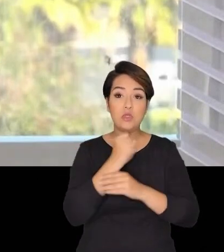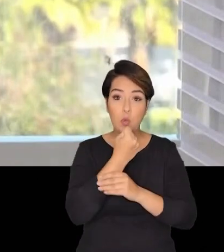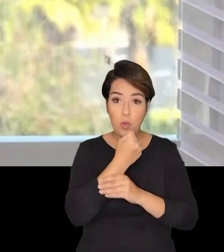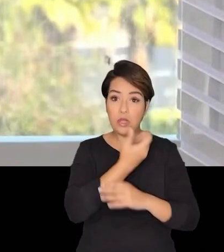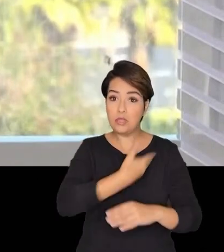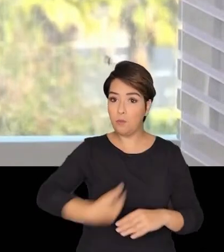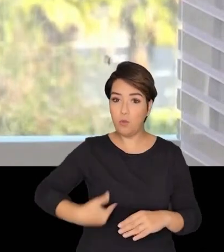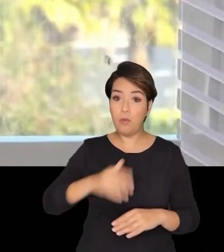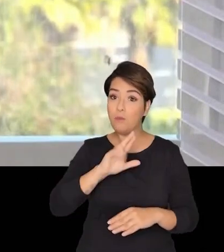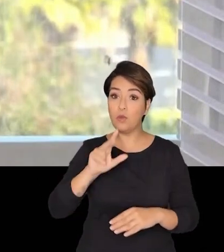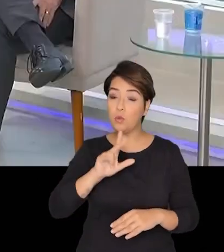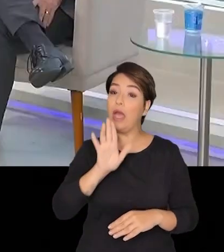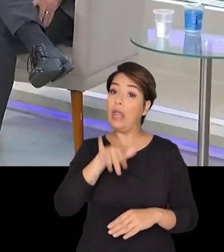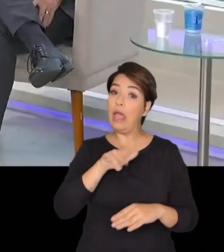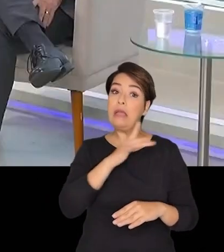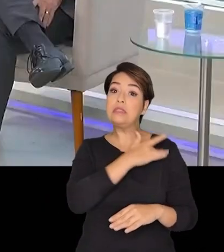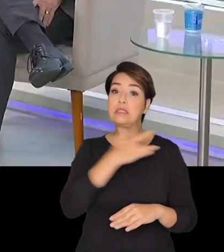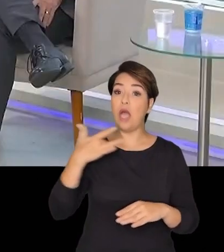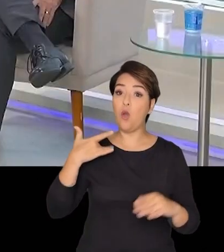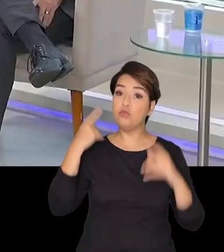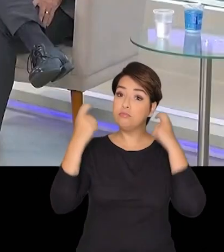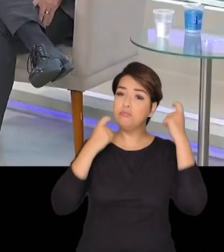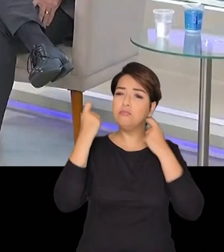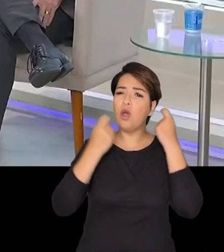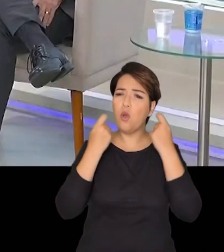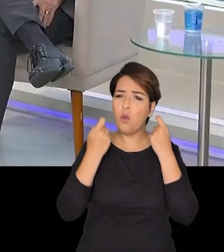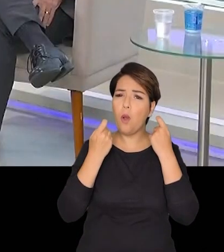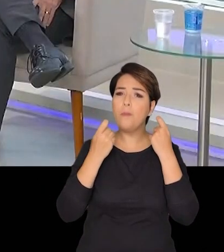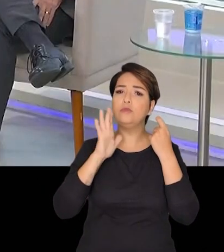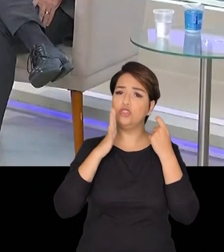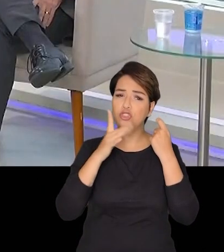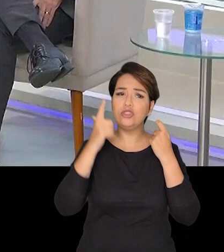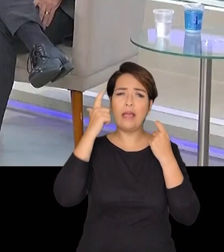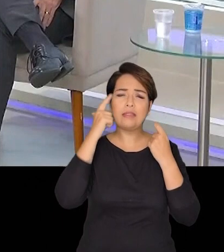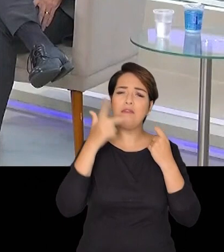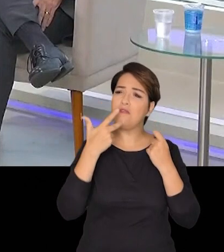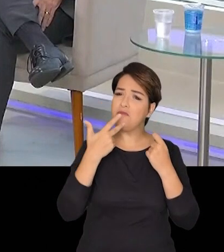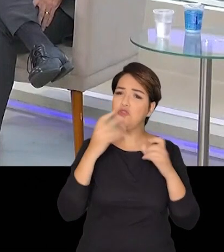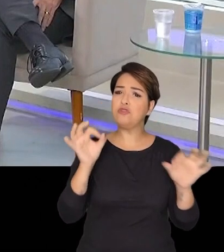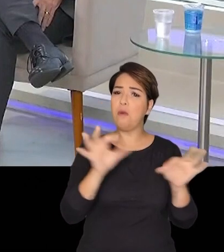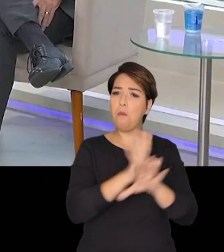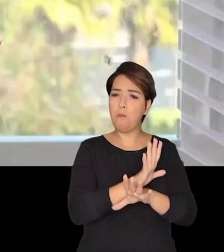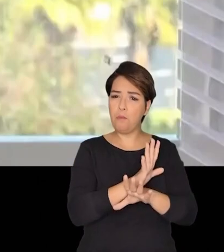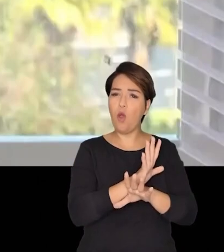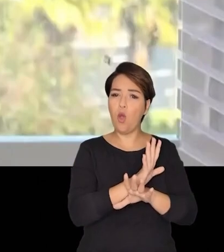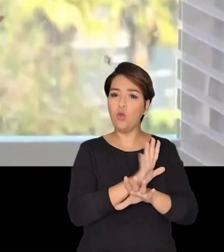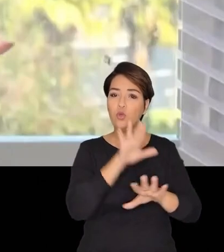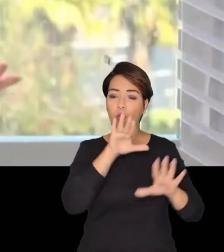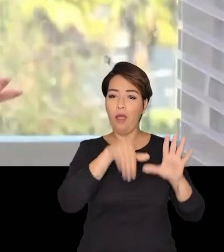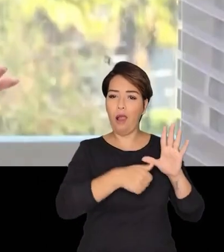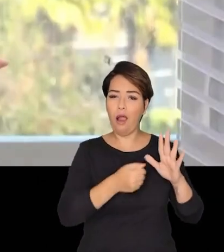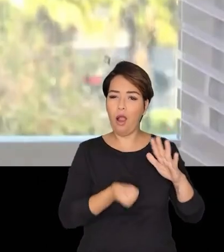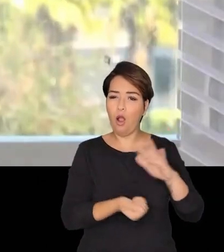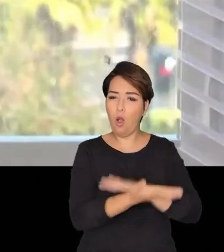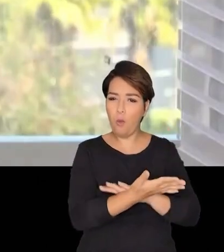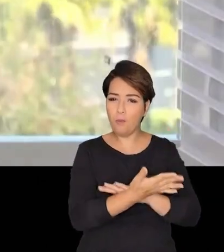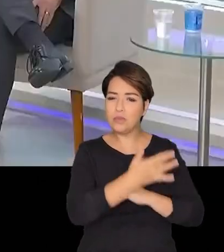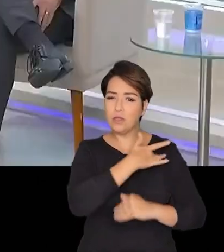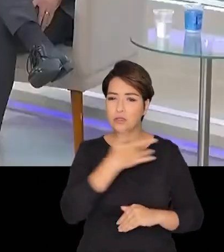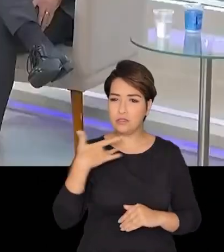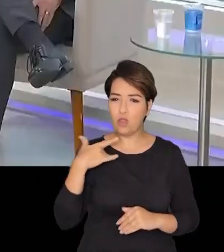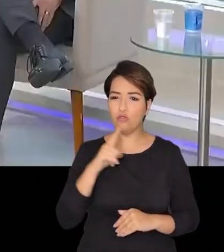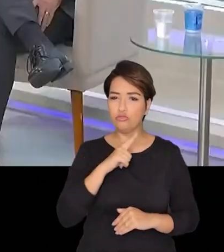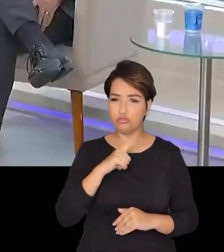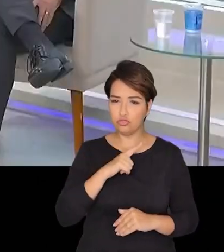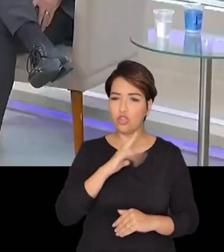pública, mas não, era saúde e muita gente se questionou como que já estava montado esse esquema de corrupção na crise da